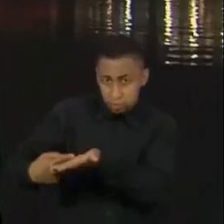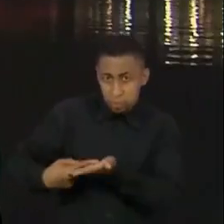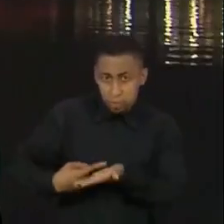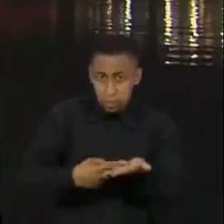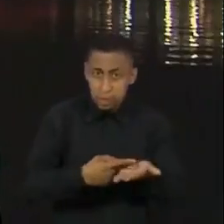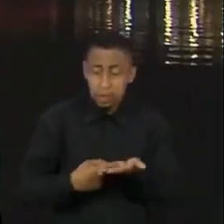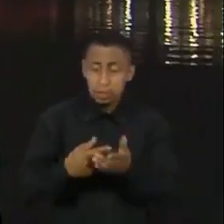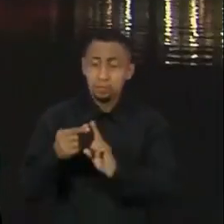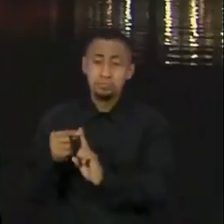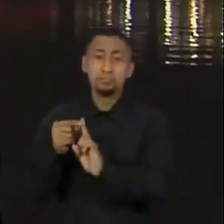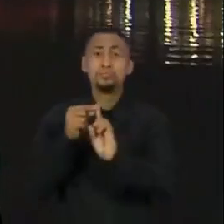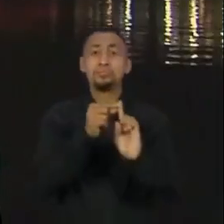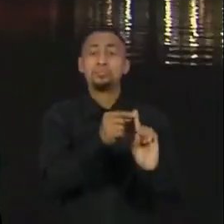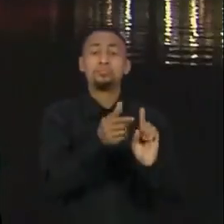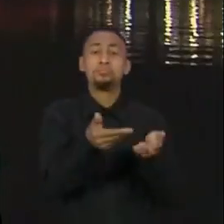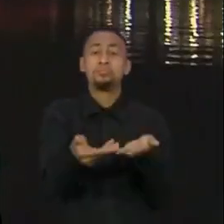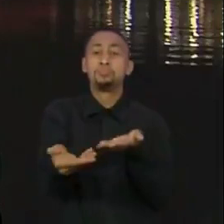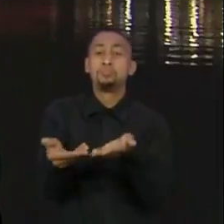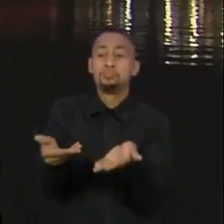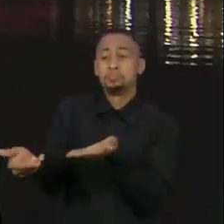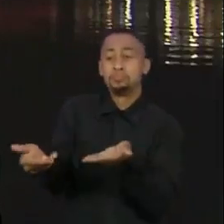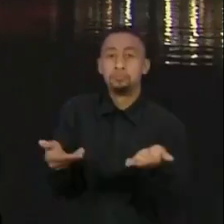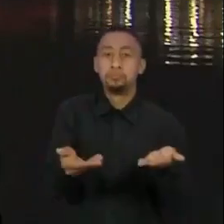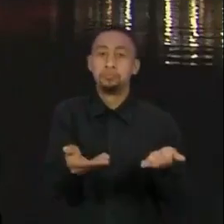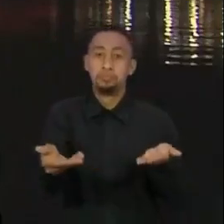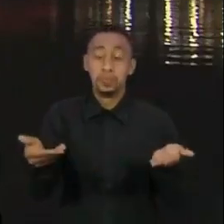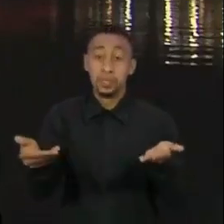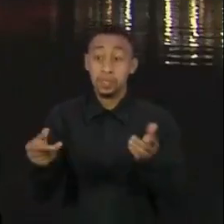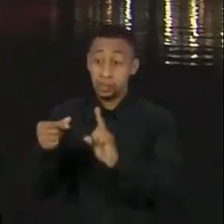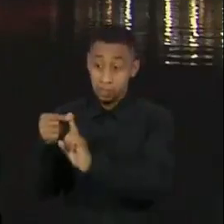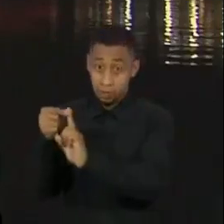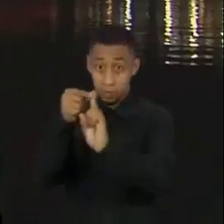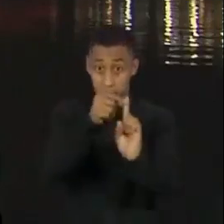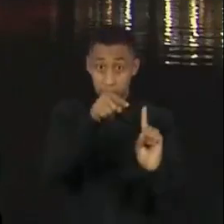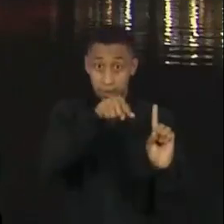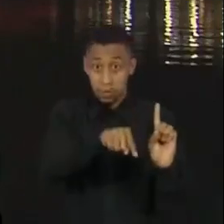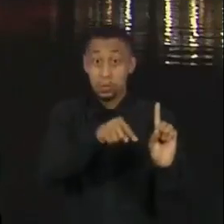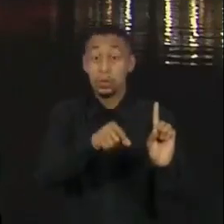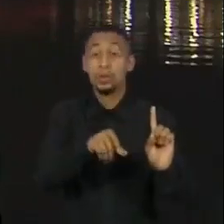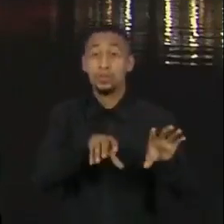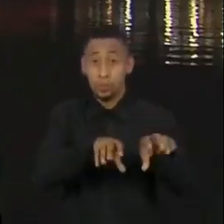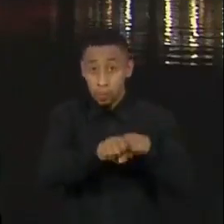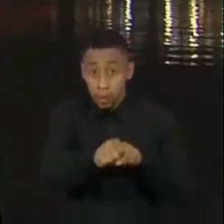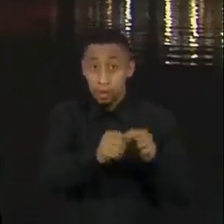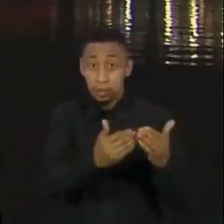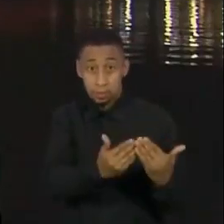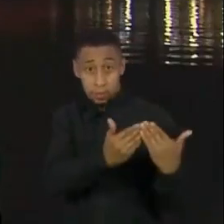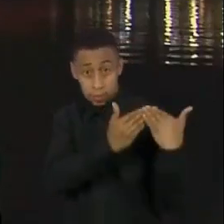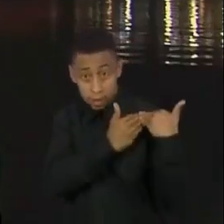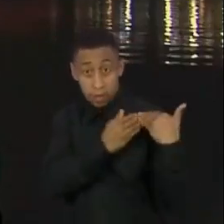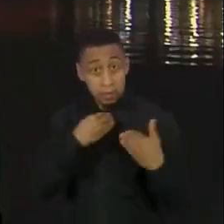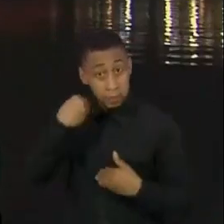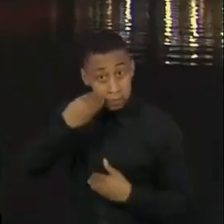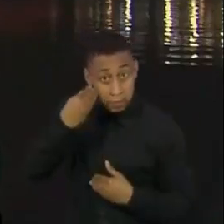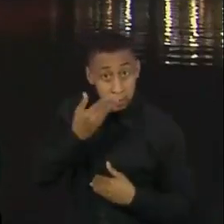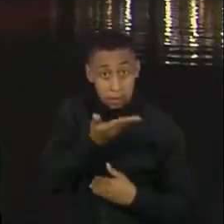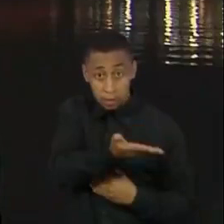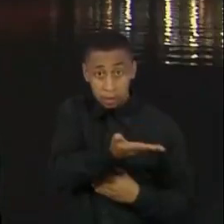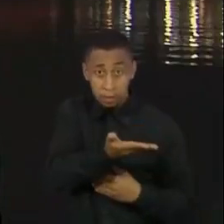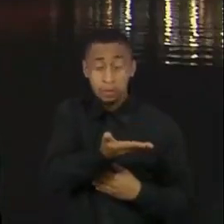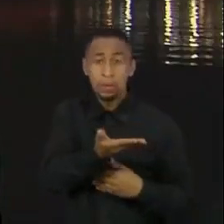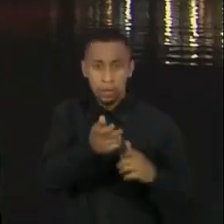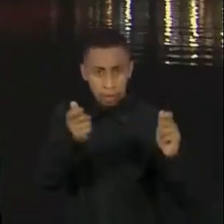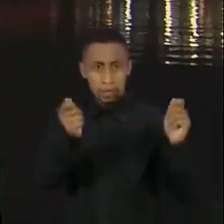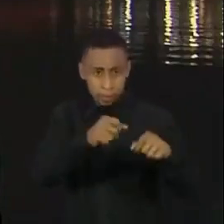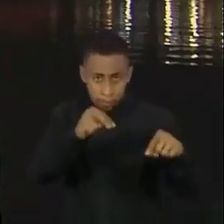escrutínio dos órgãos competentes, se são pessoas técnicas, qualificadas, que tenham experiências e que estão